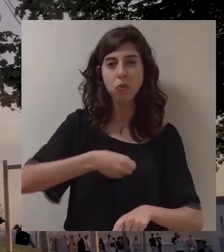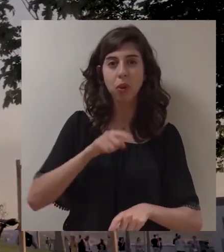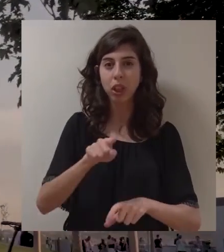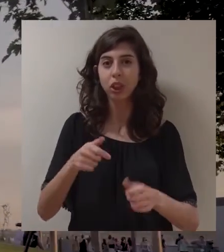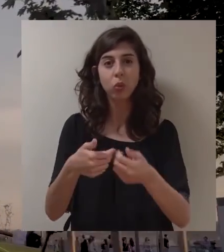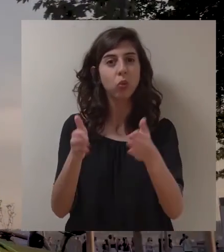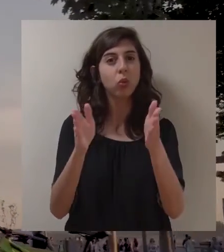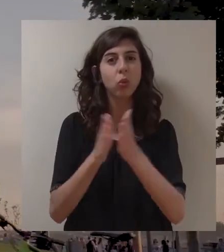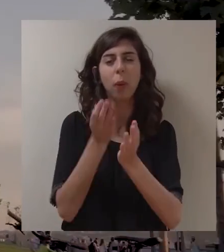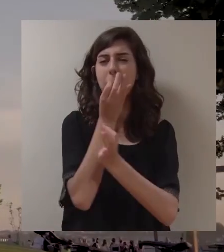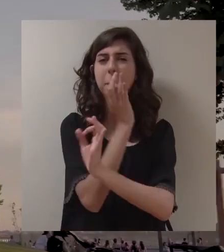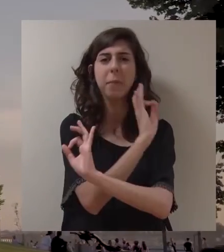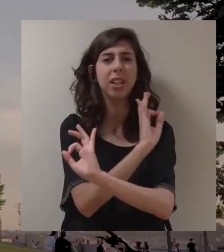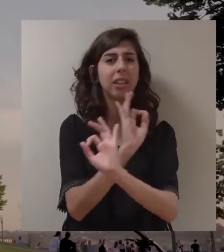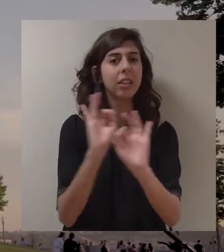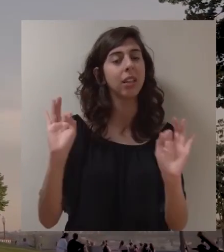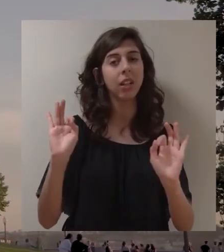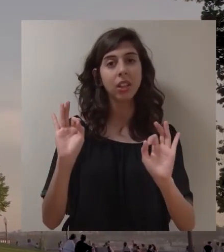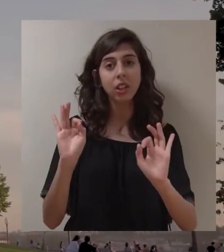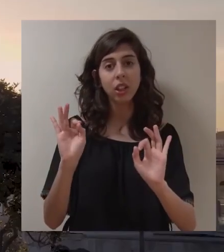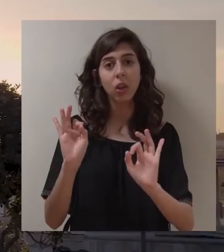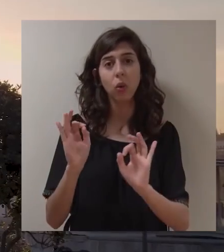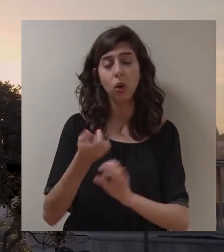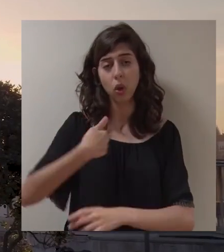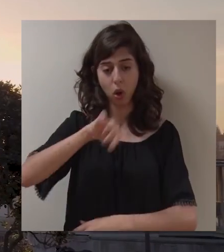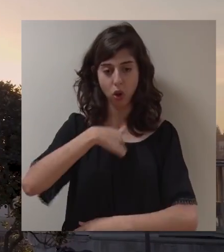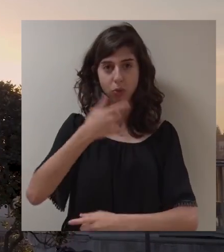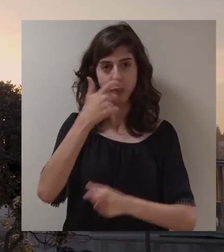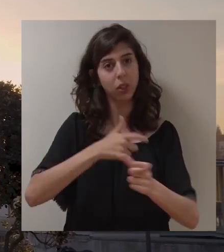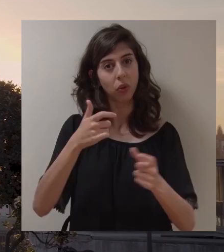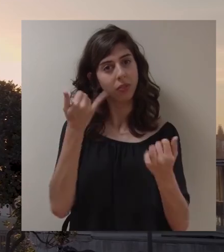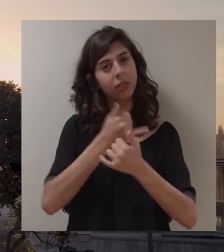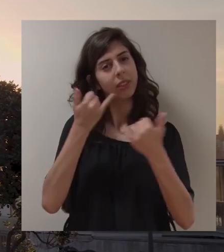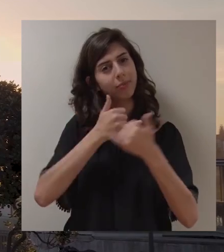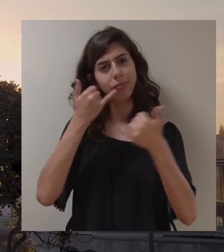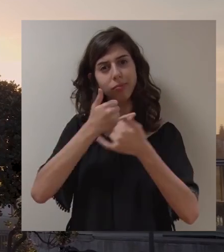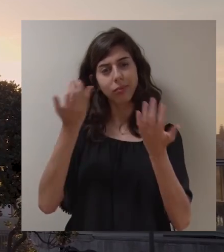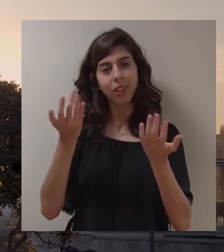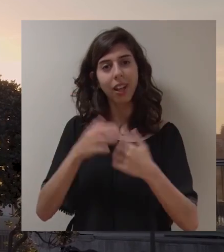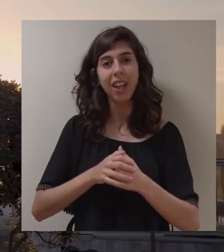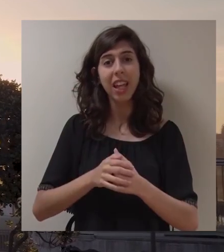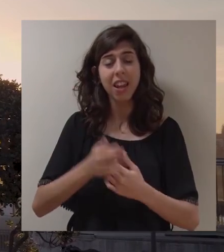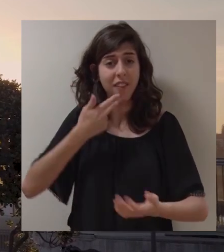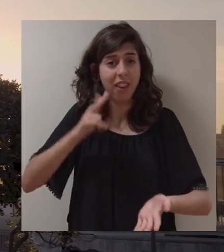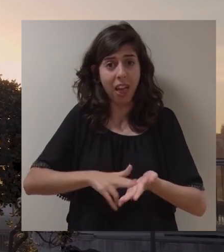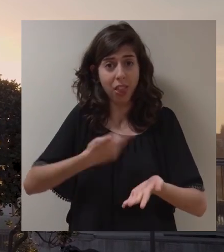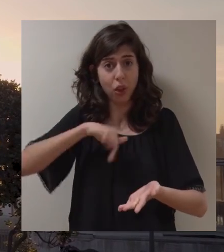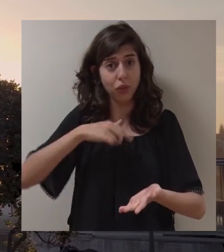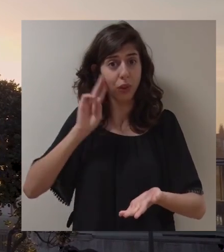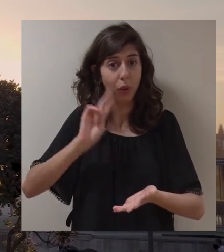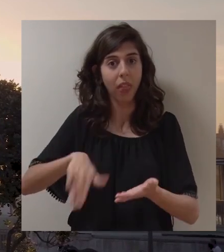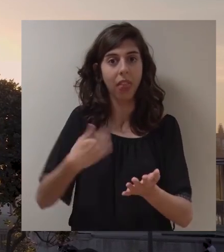este mundo, absolutamente extraordinário, que faz de nós pessoas mais felizes e que, na verdade,